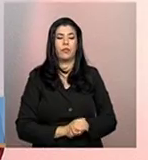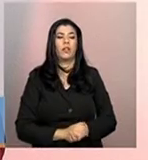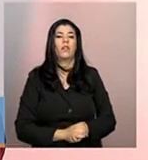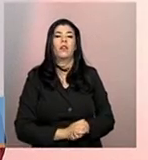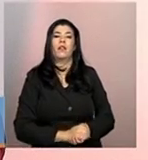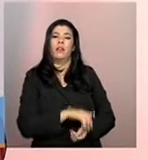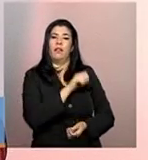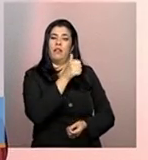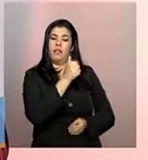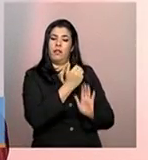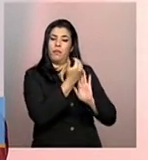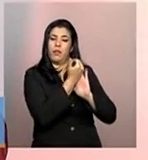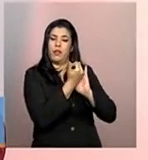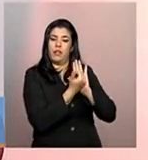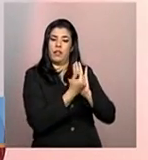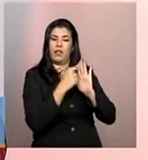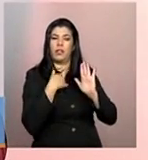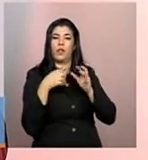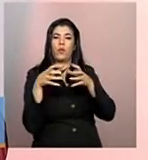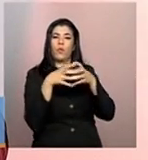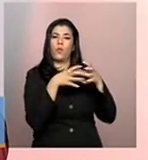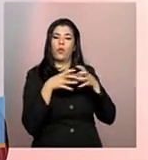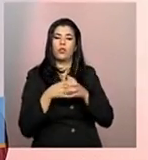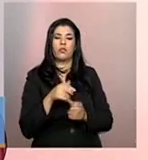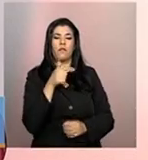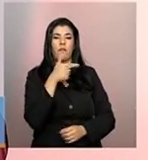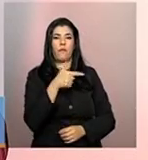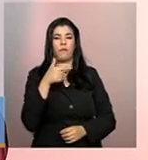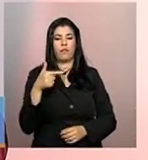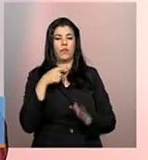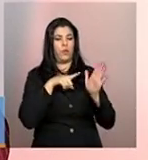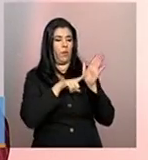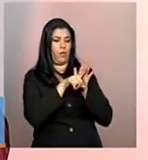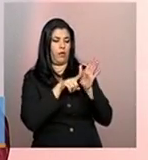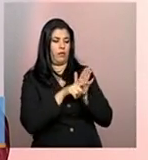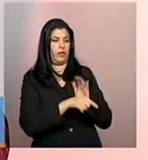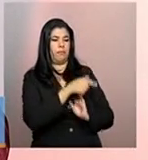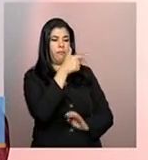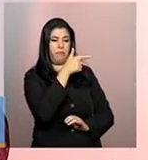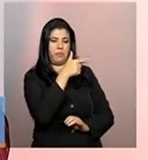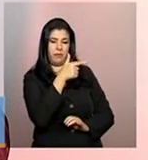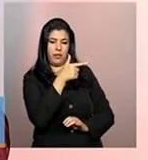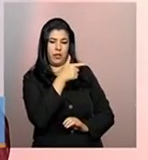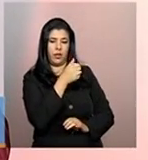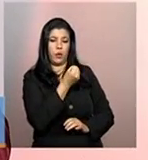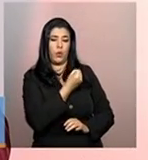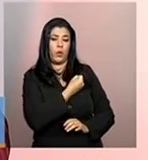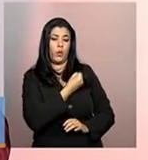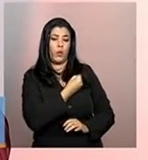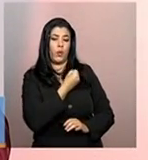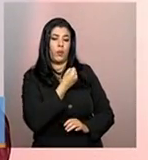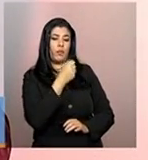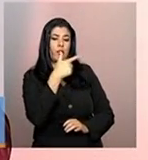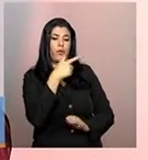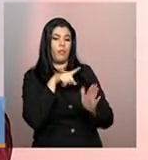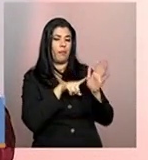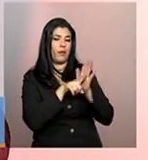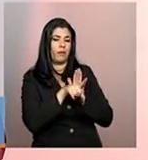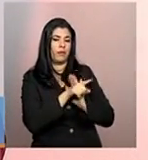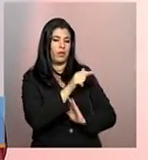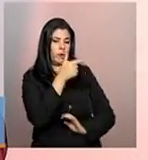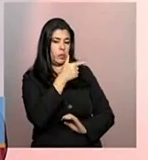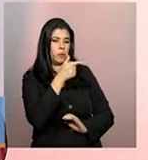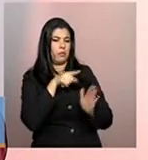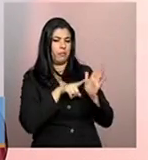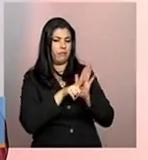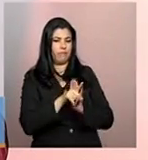é importante dizer que ela tem um conjunto de 22 questões. A questão número 2 é uma questão muito importante. Ela